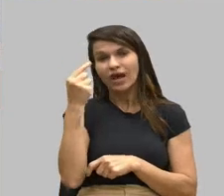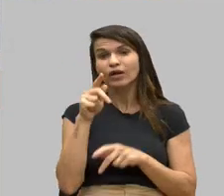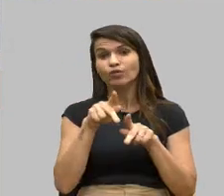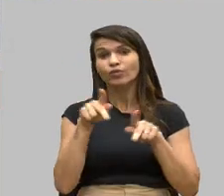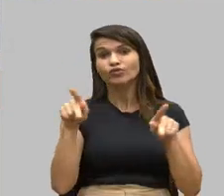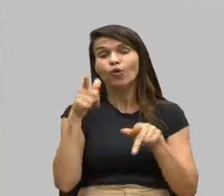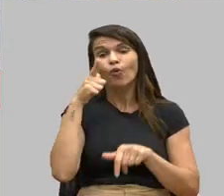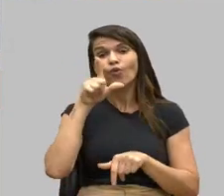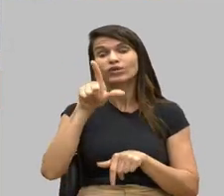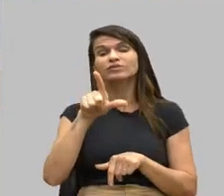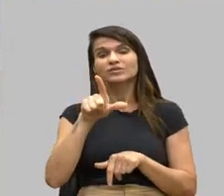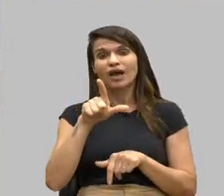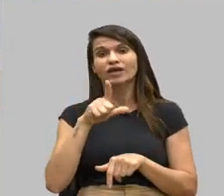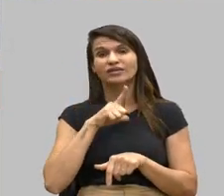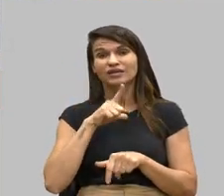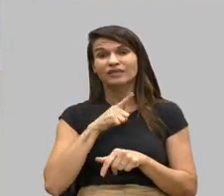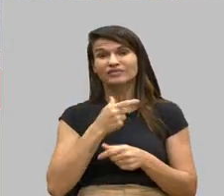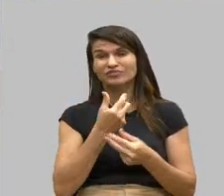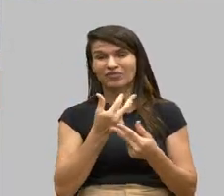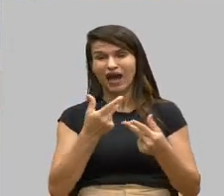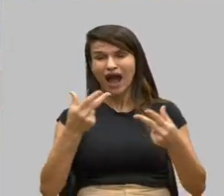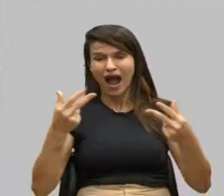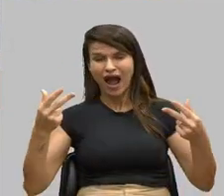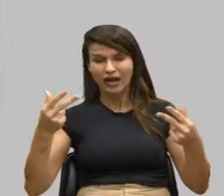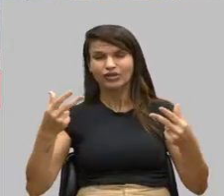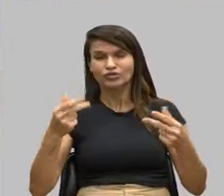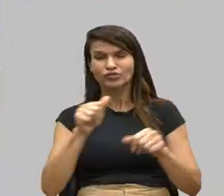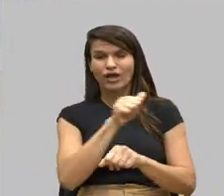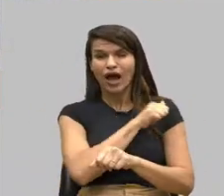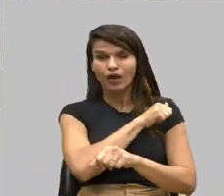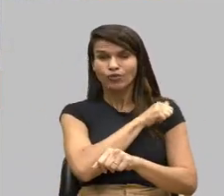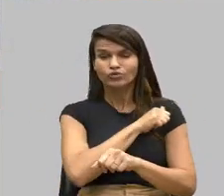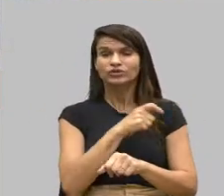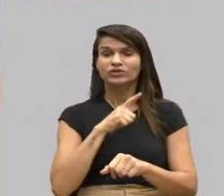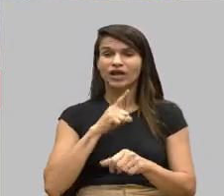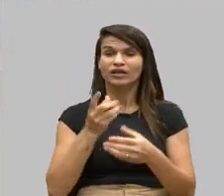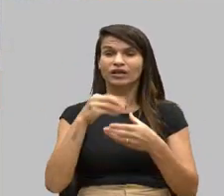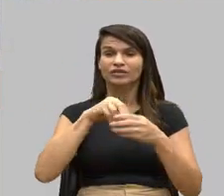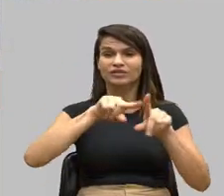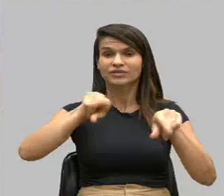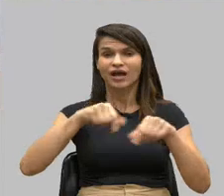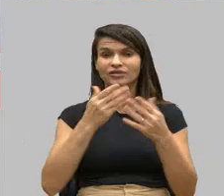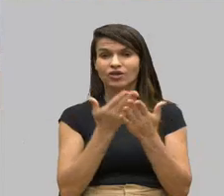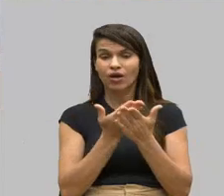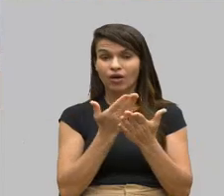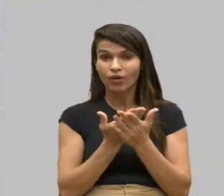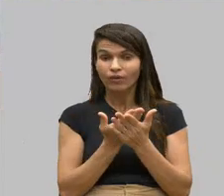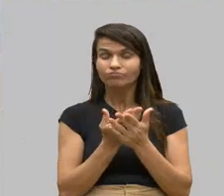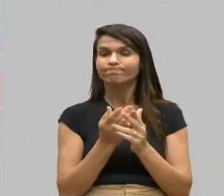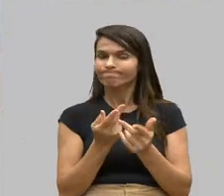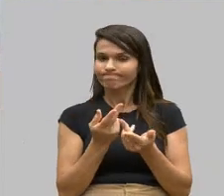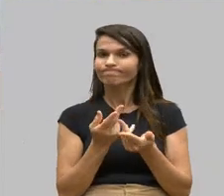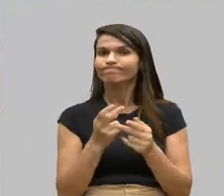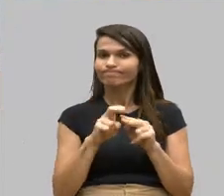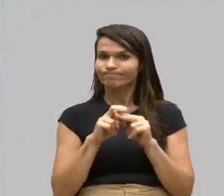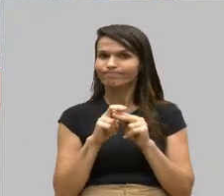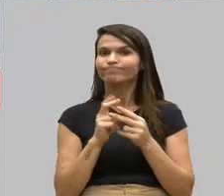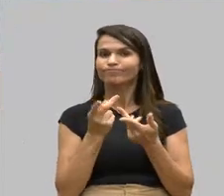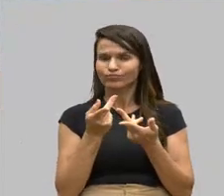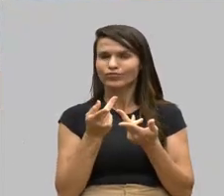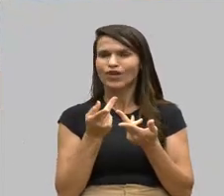de ter esse tanto de alunos que tem sala de aula. Por isso, o nível baixo de